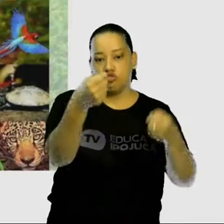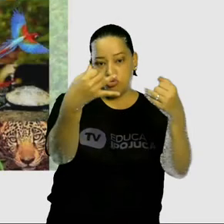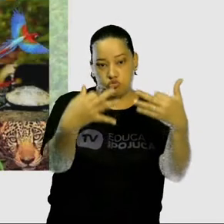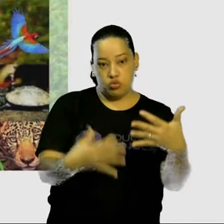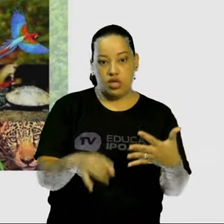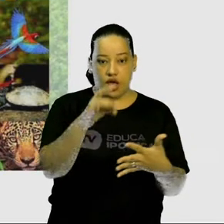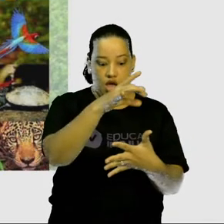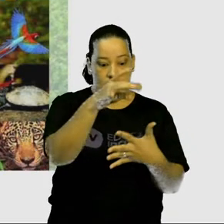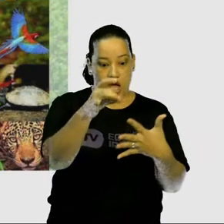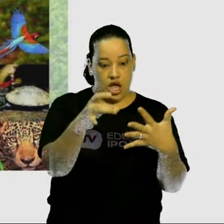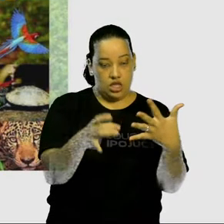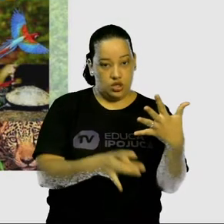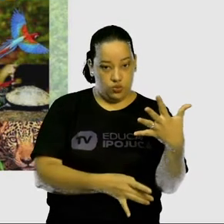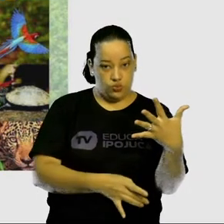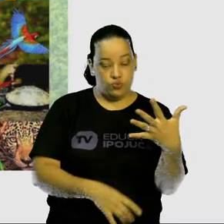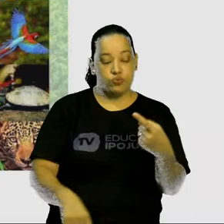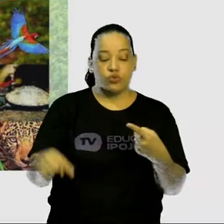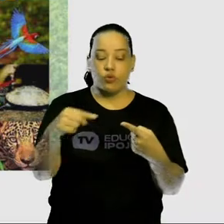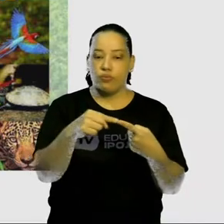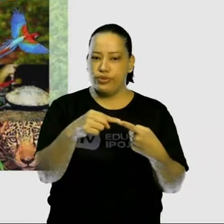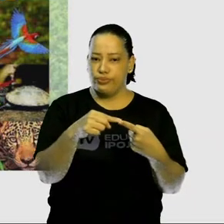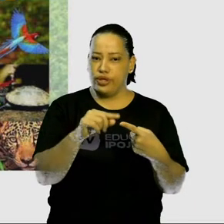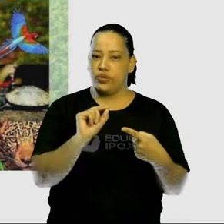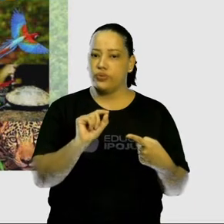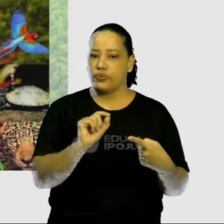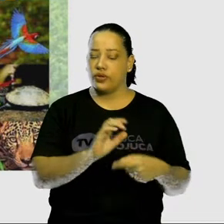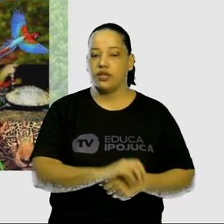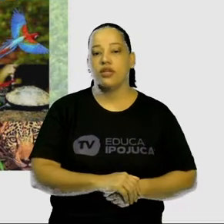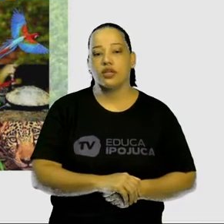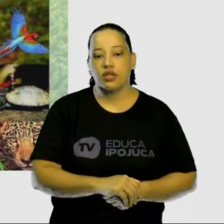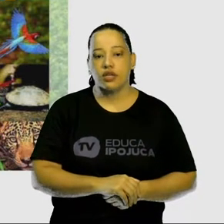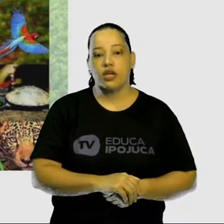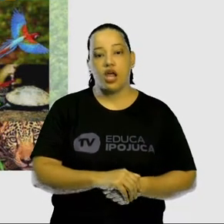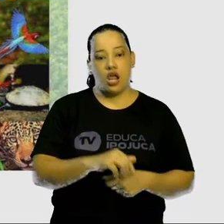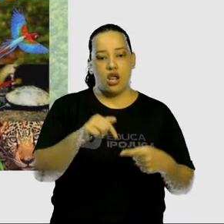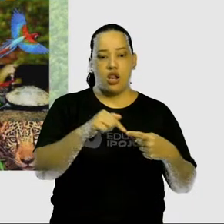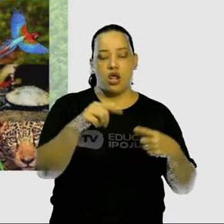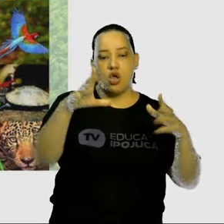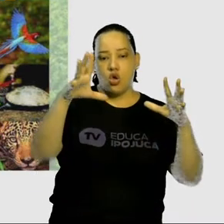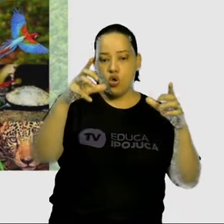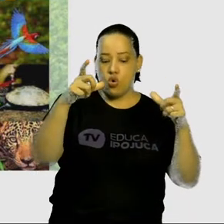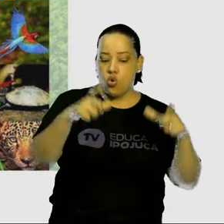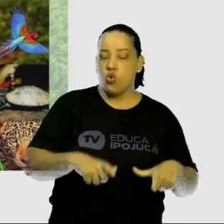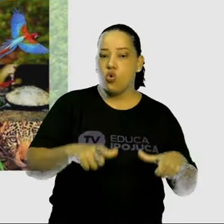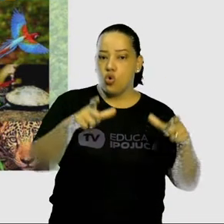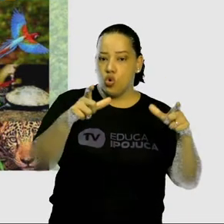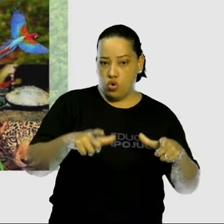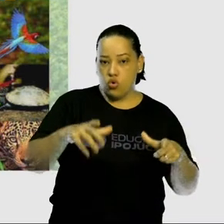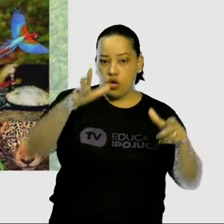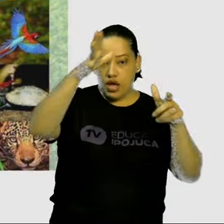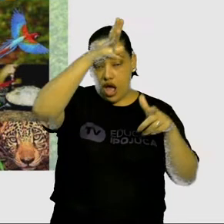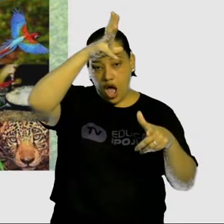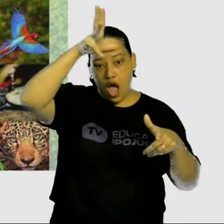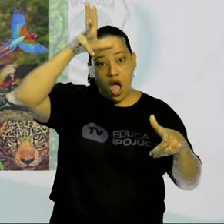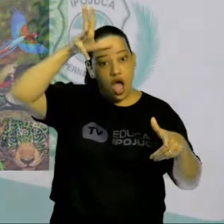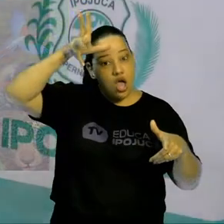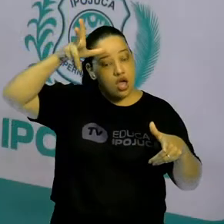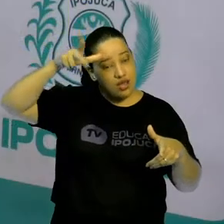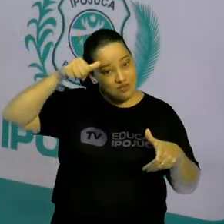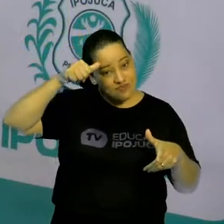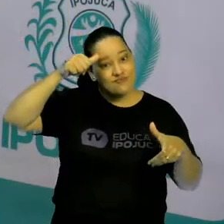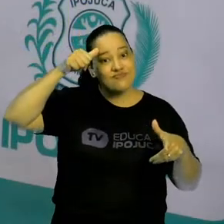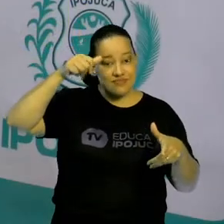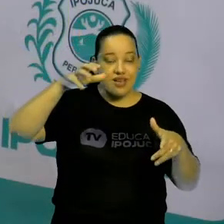um. Nosso primeiro bioma é o bioma Amazônia. Ou seja, o que está lá, a nossa